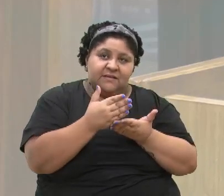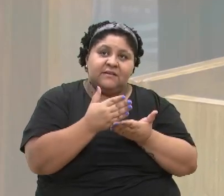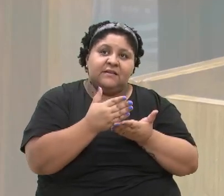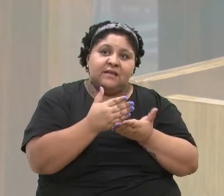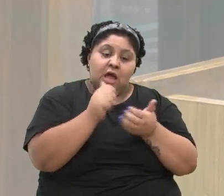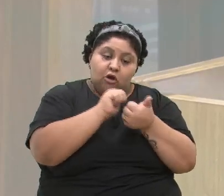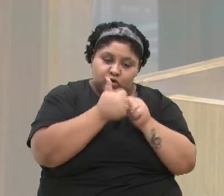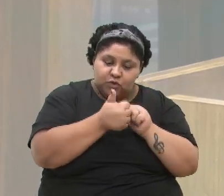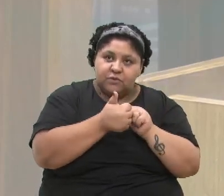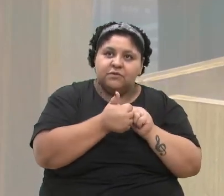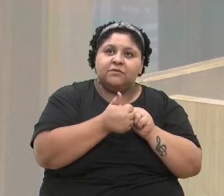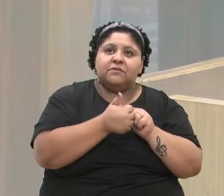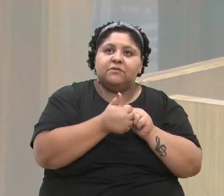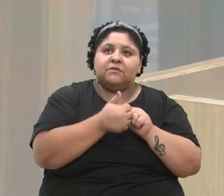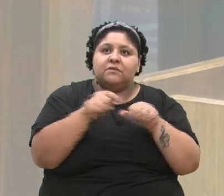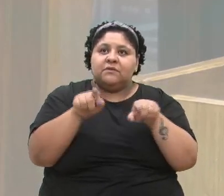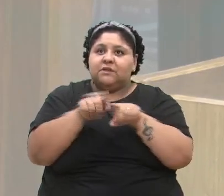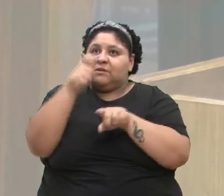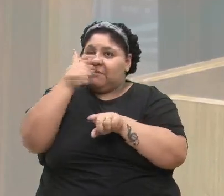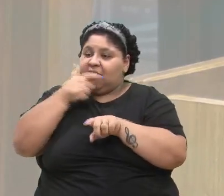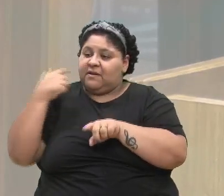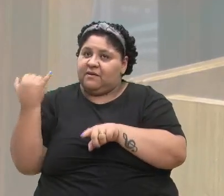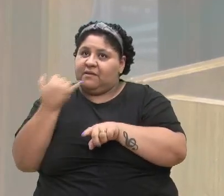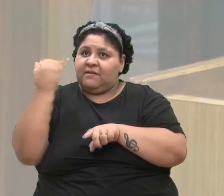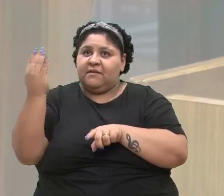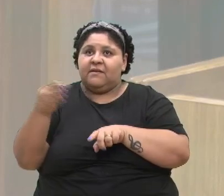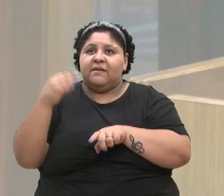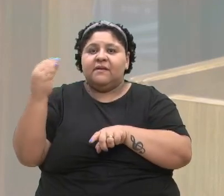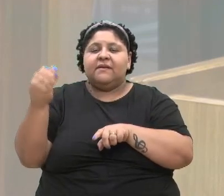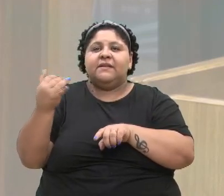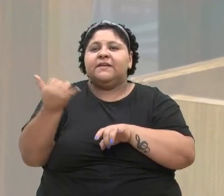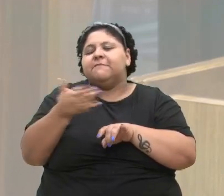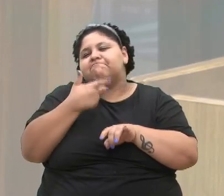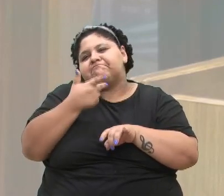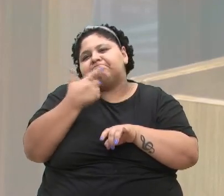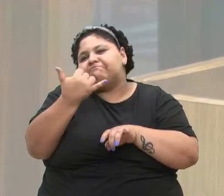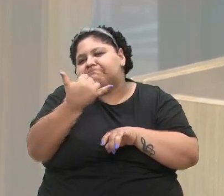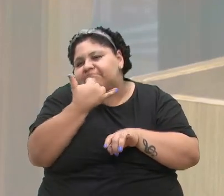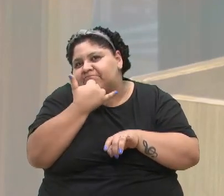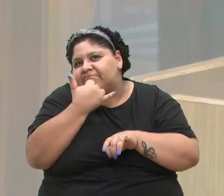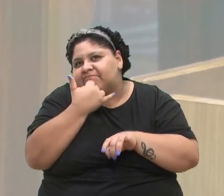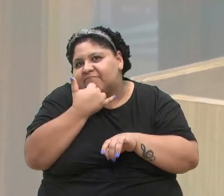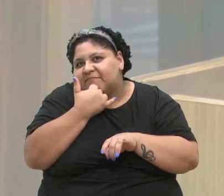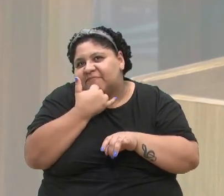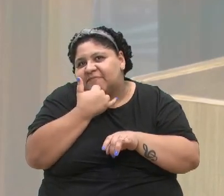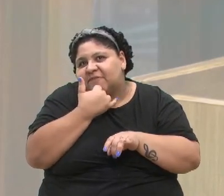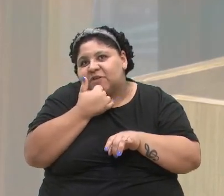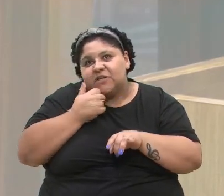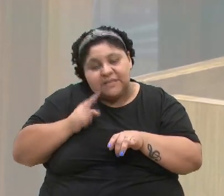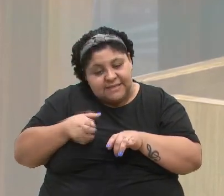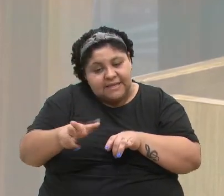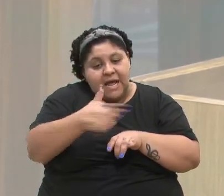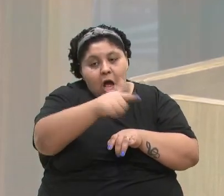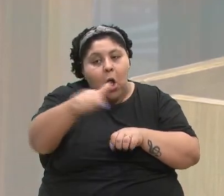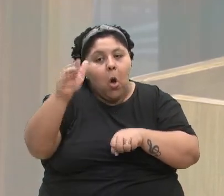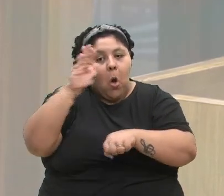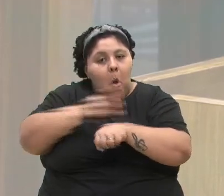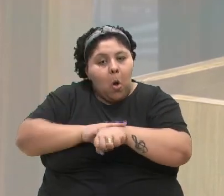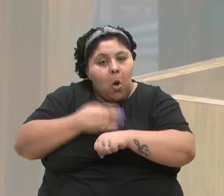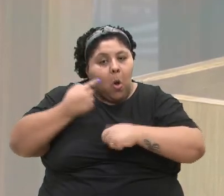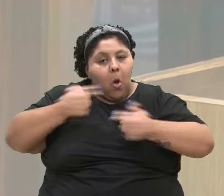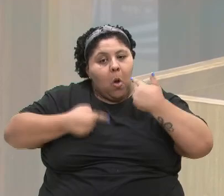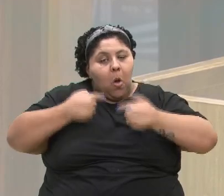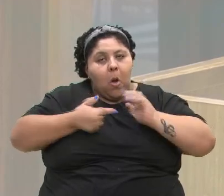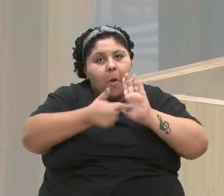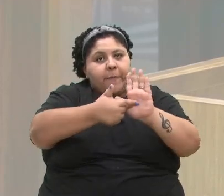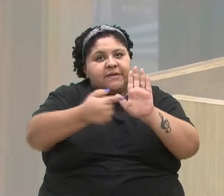esporte, que eu também acho muito importante. Peço desculpas aos colegas, mas não faltará momento para nós podermos debater e apresentar